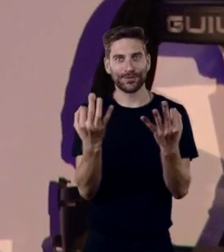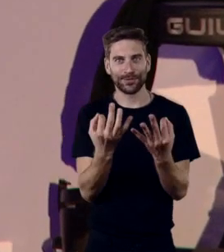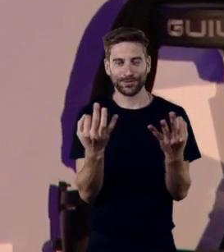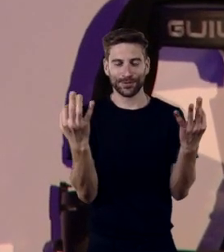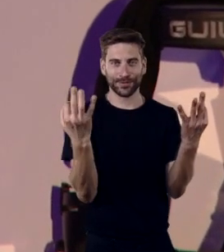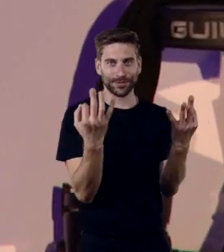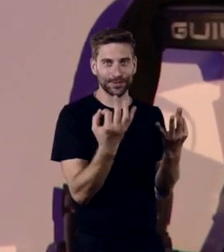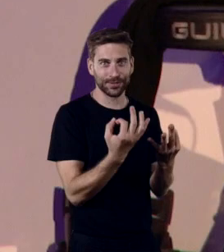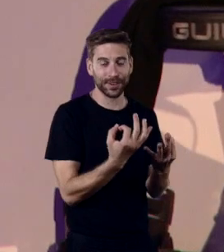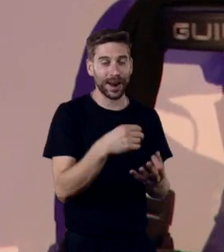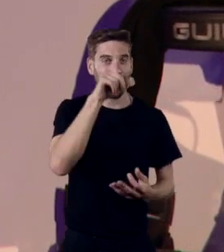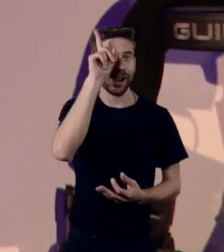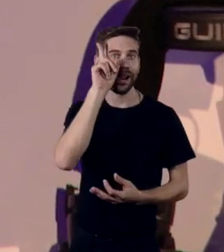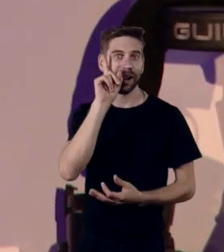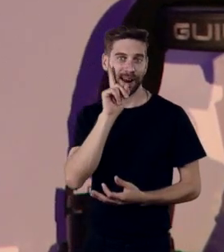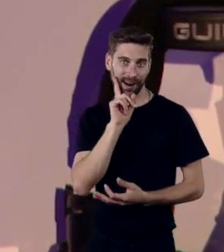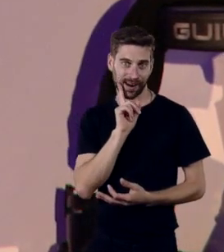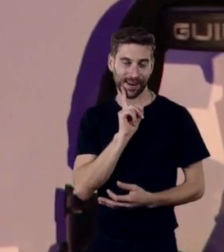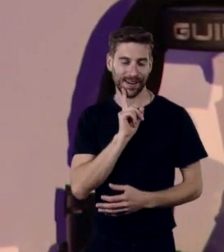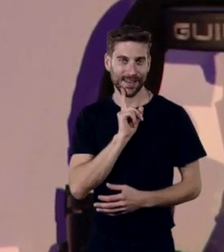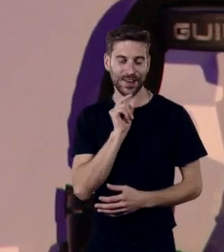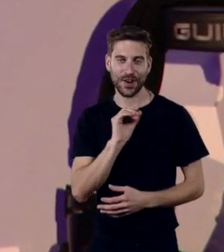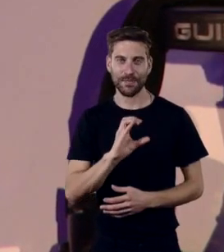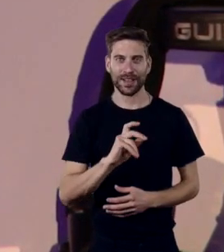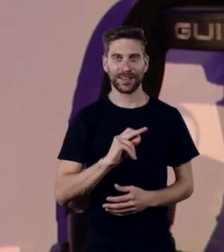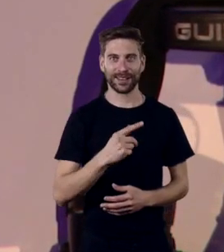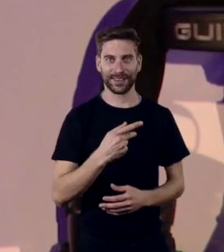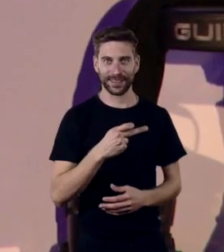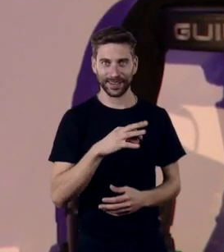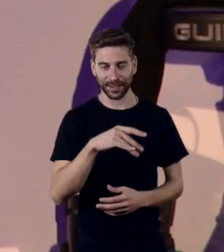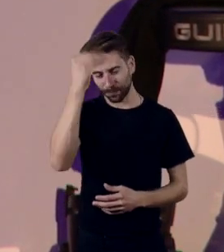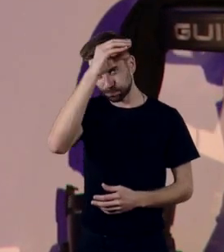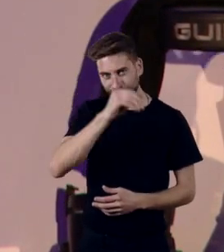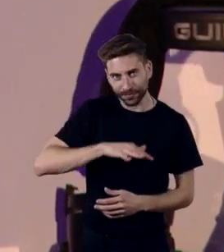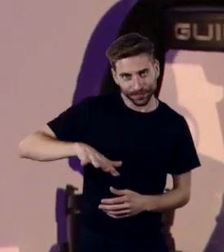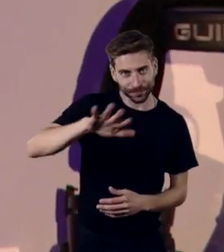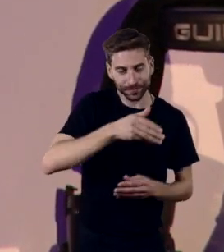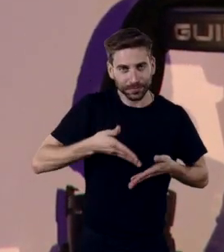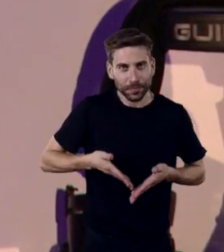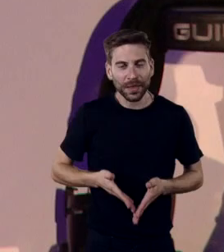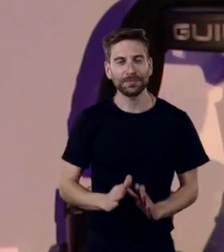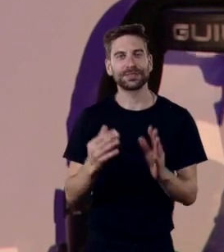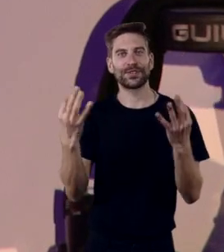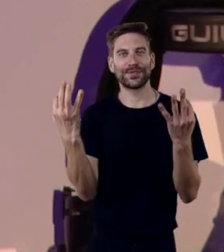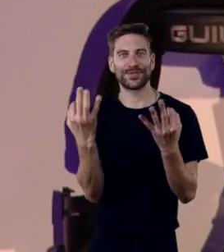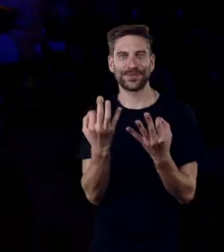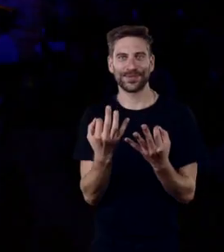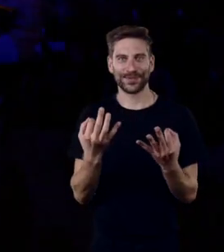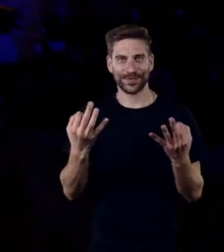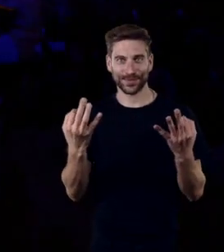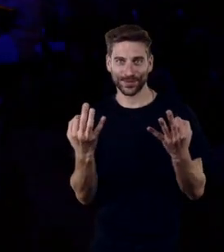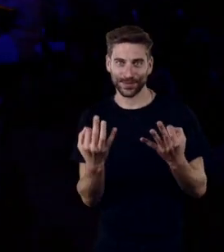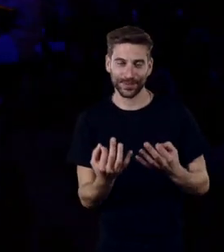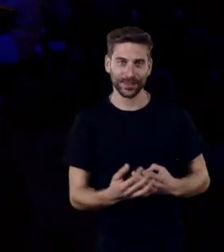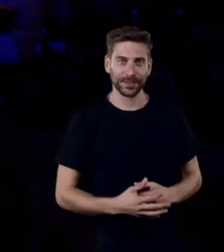Chamava-se Catarina O leiteiro já viu nascer Se